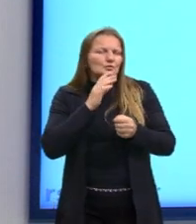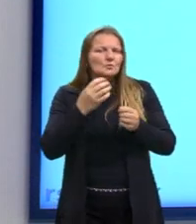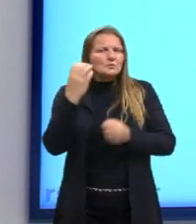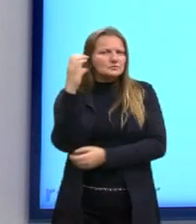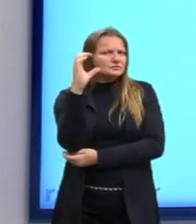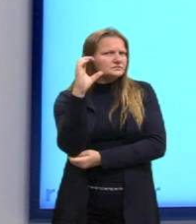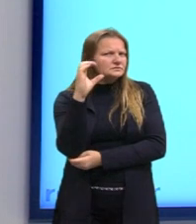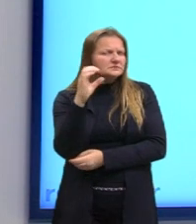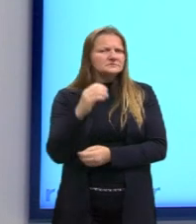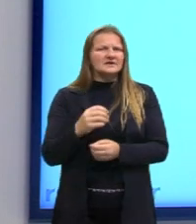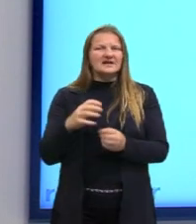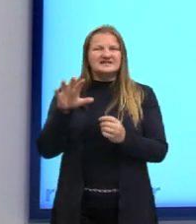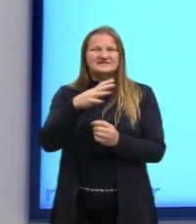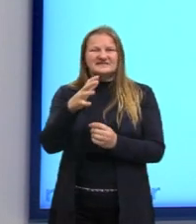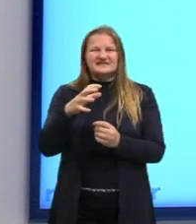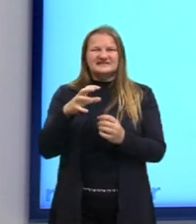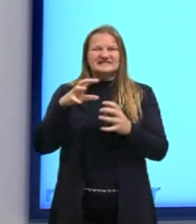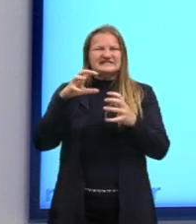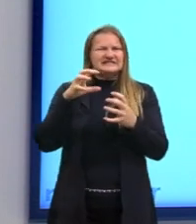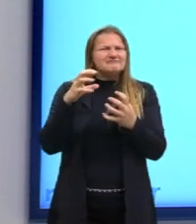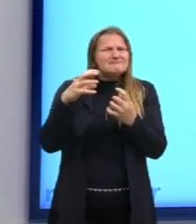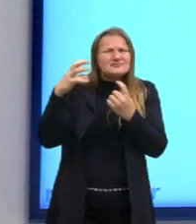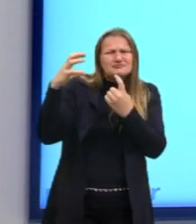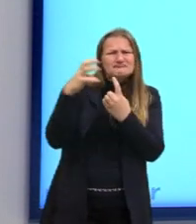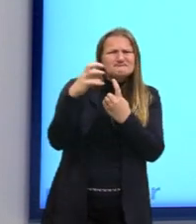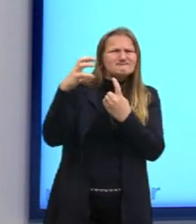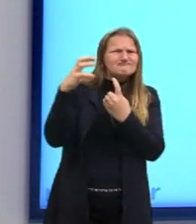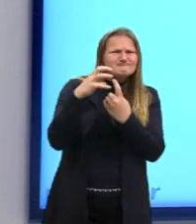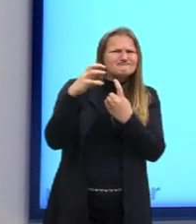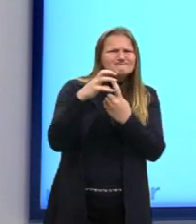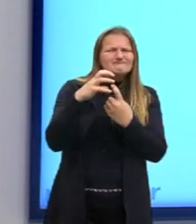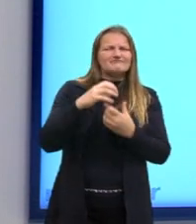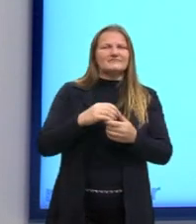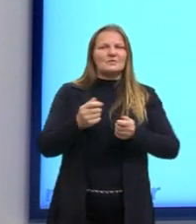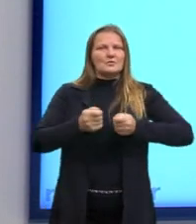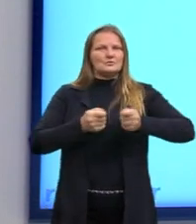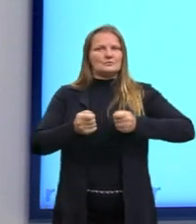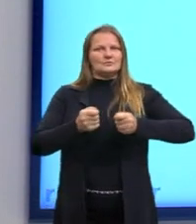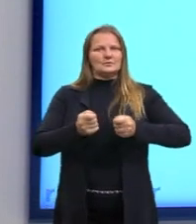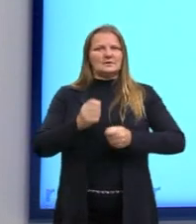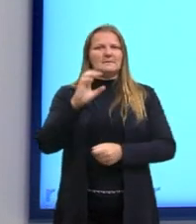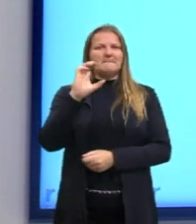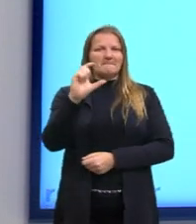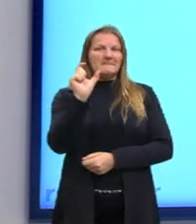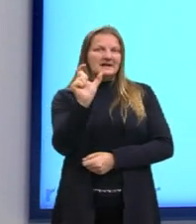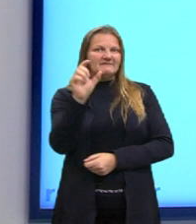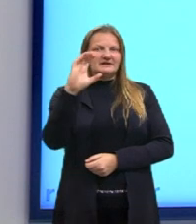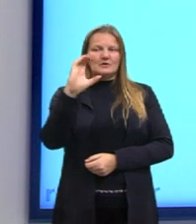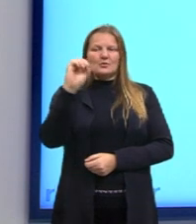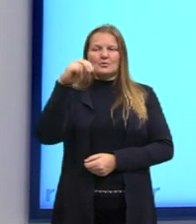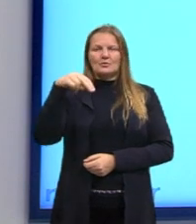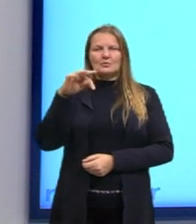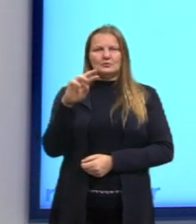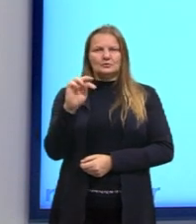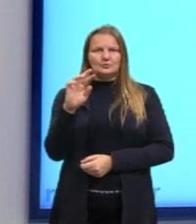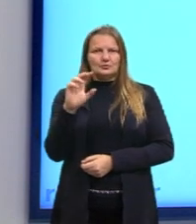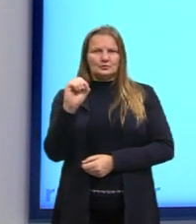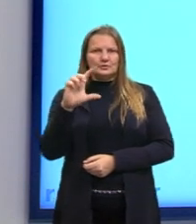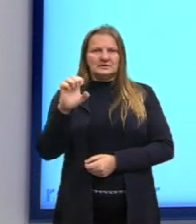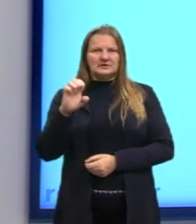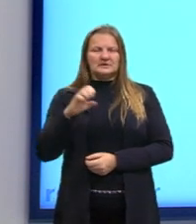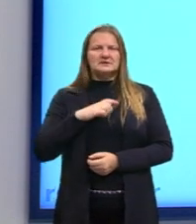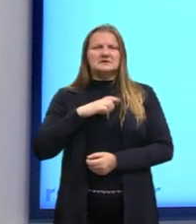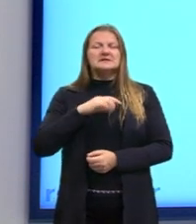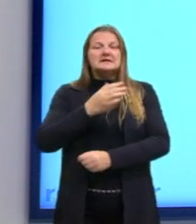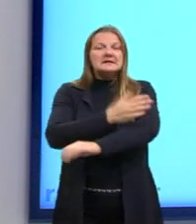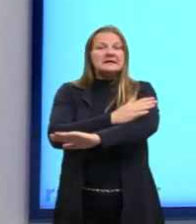um pouco agressiva, a gente traz hoje uns resquícios desse controle da natureza, né? Então nós podemos ver que a natureza, nós pegamos a idade